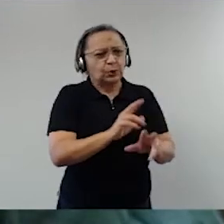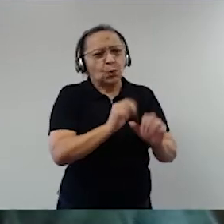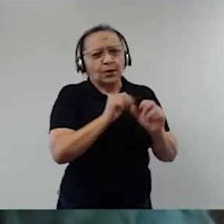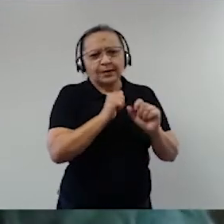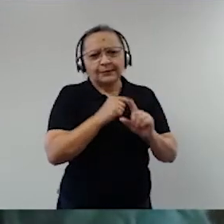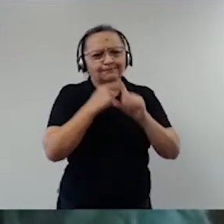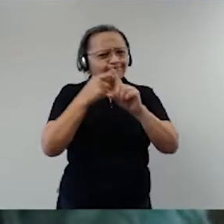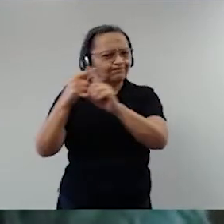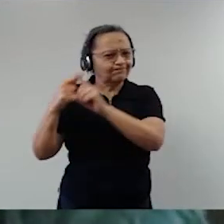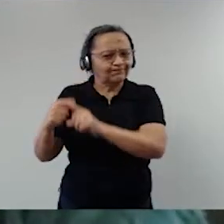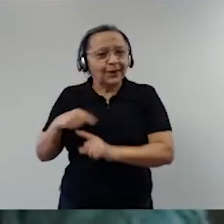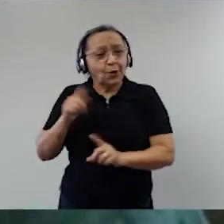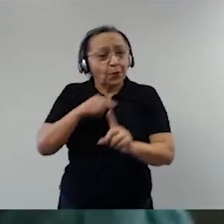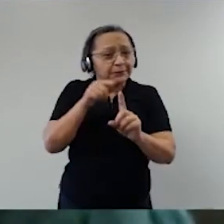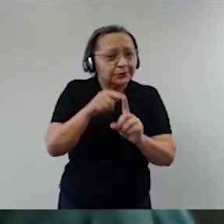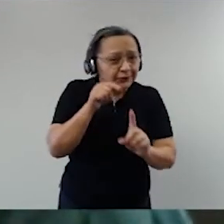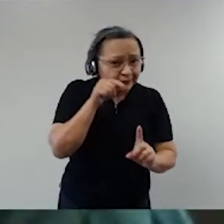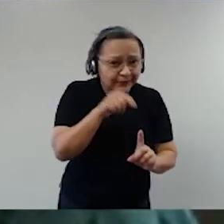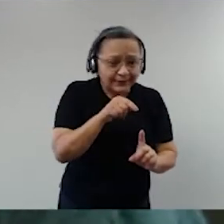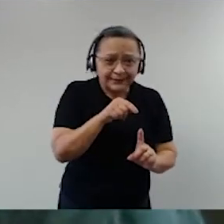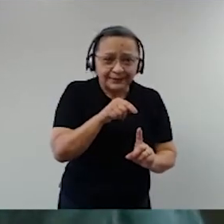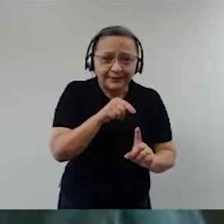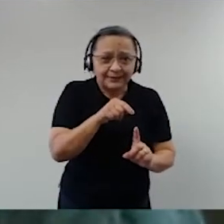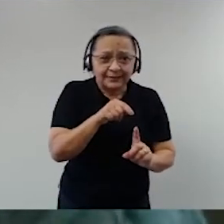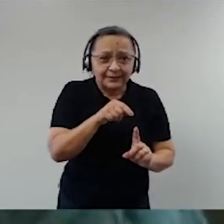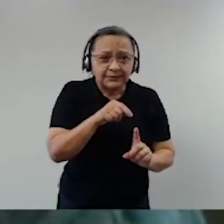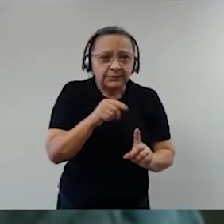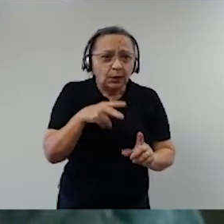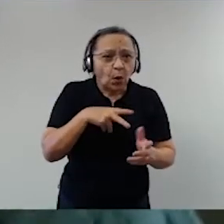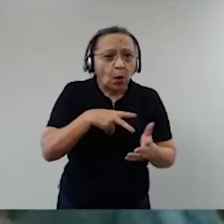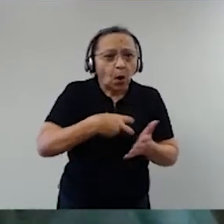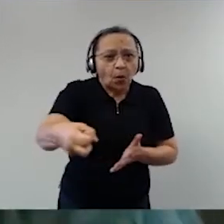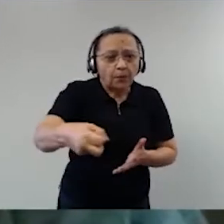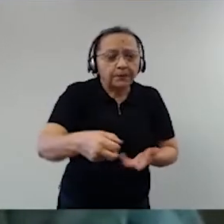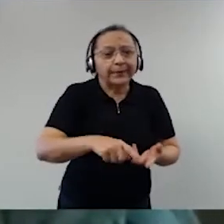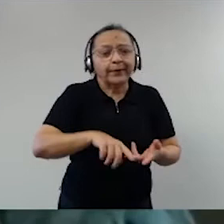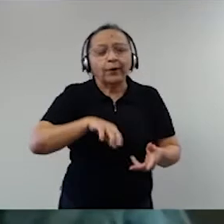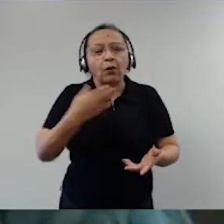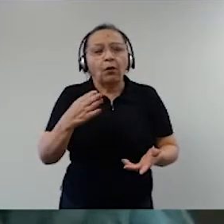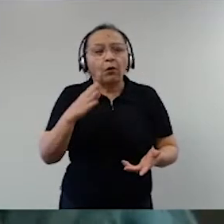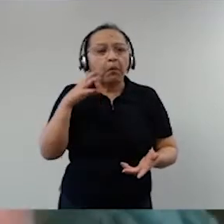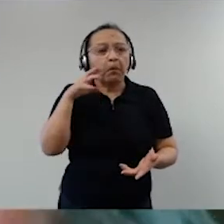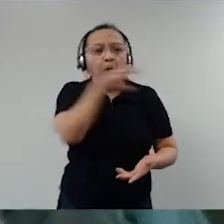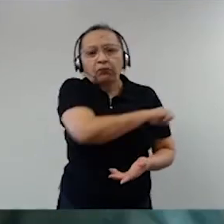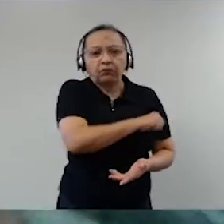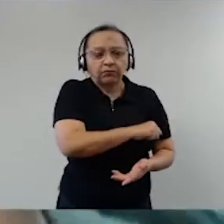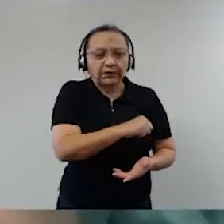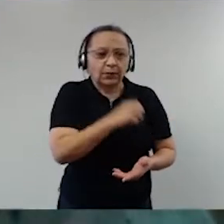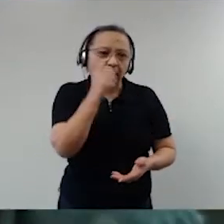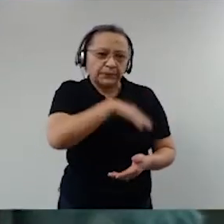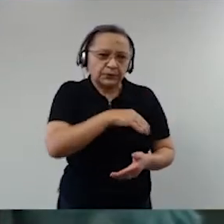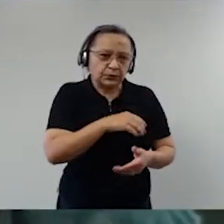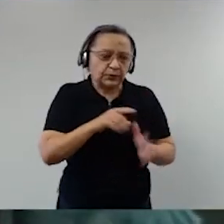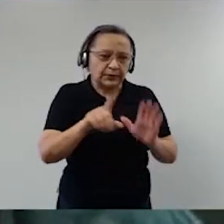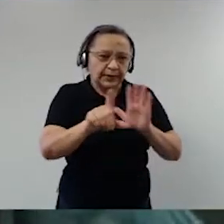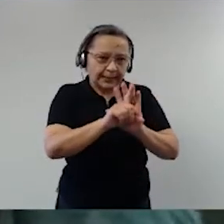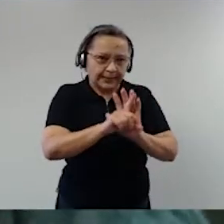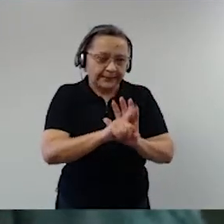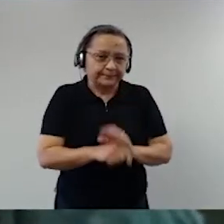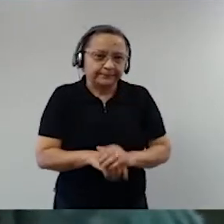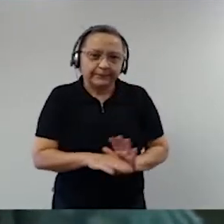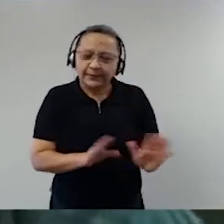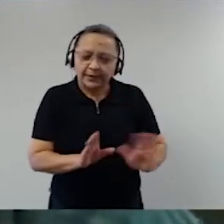o intuito de um golpe, de um rumprimento da lei maior. Então, não tenha